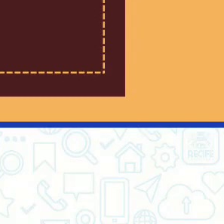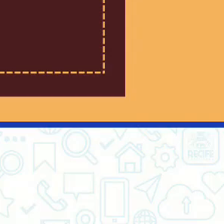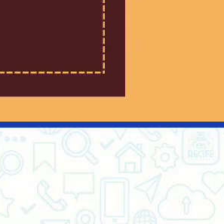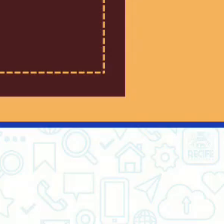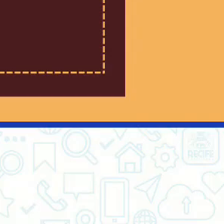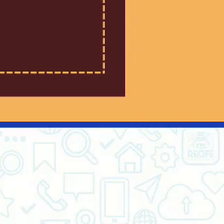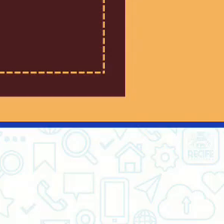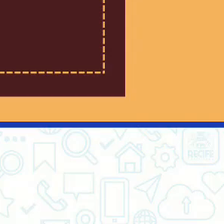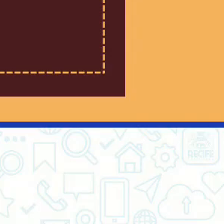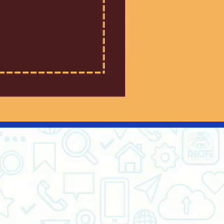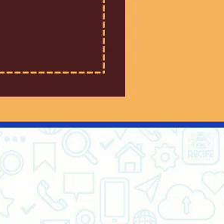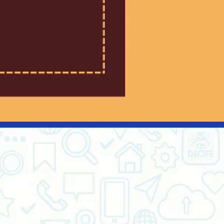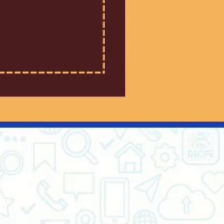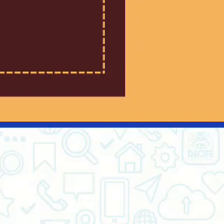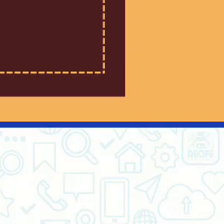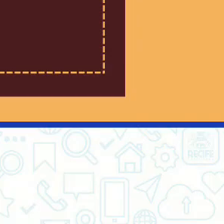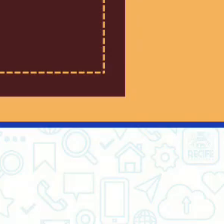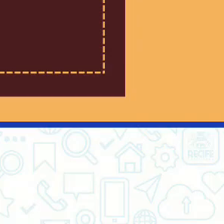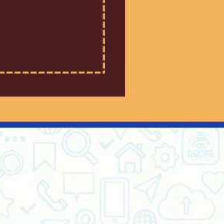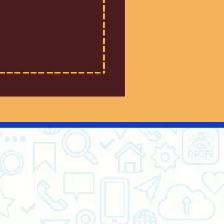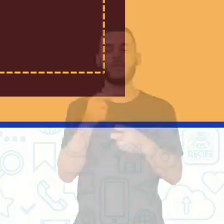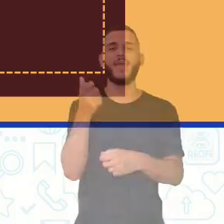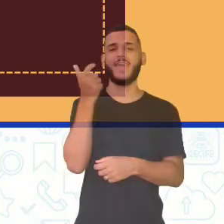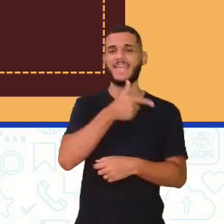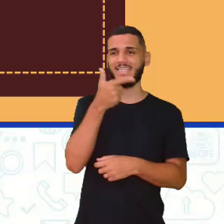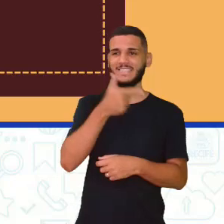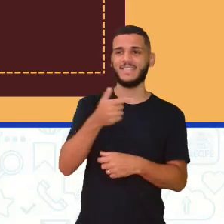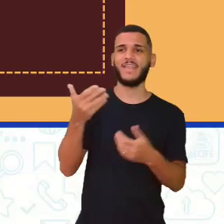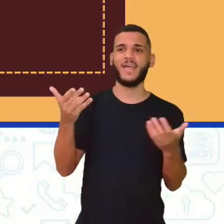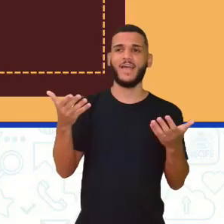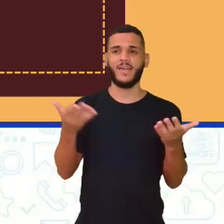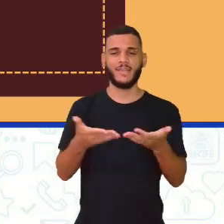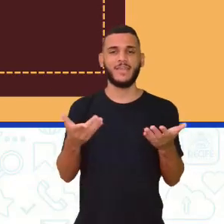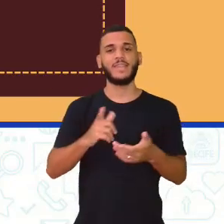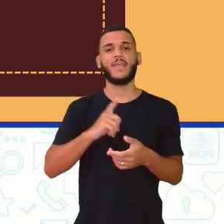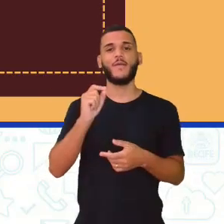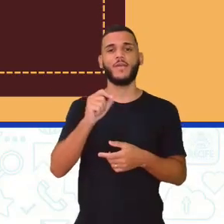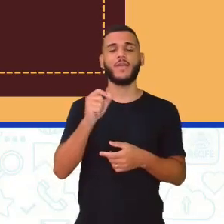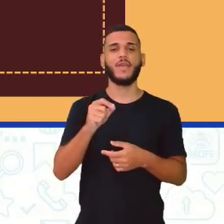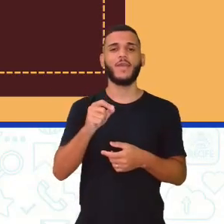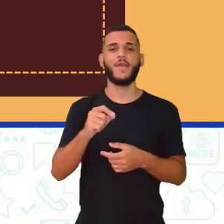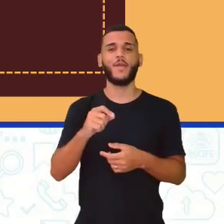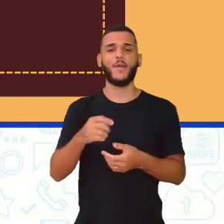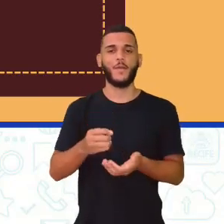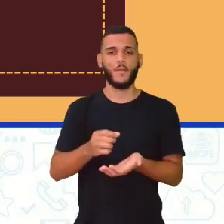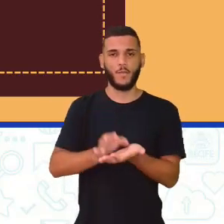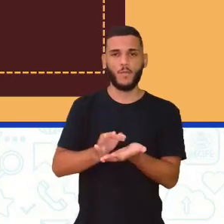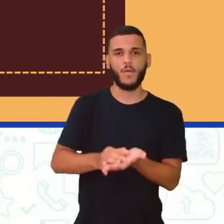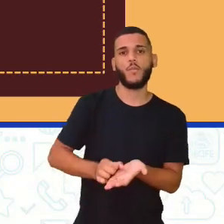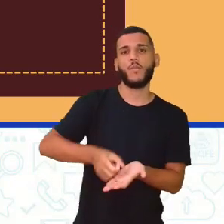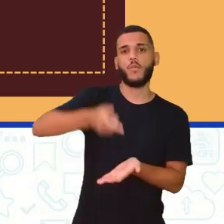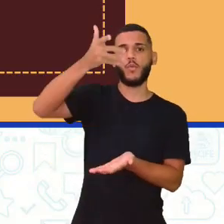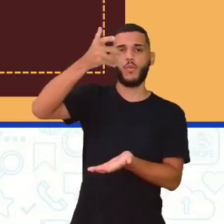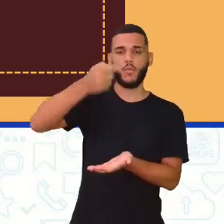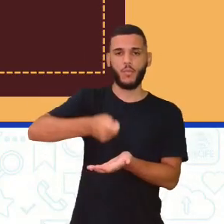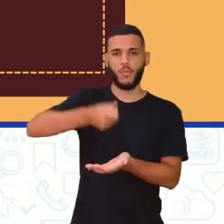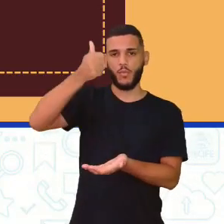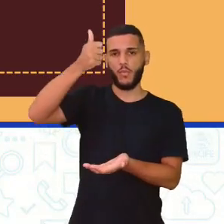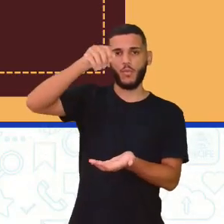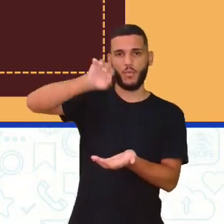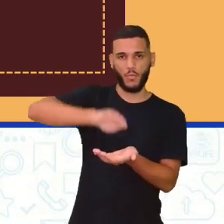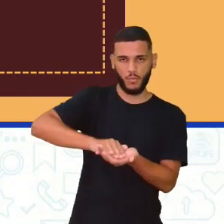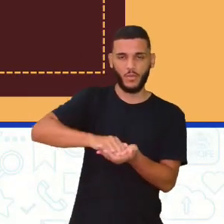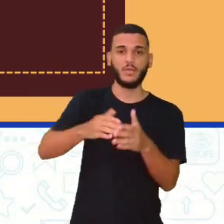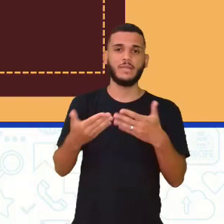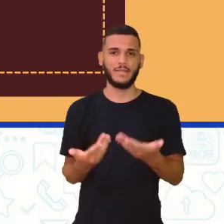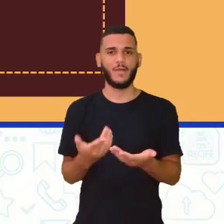Para a gente ver como é engraçado, né? Porque aqui a gente faz, geralmente, cara ou coroa, né? Lá eles têm um tal de seco e